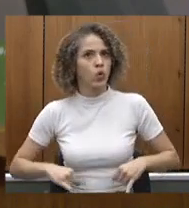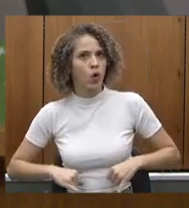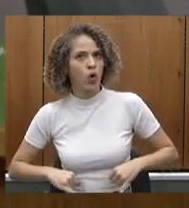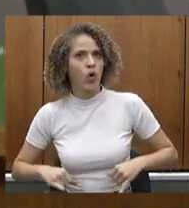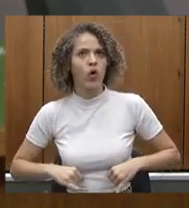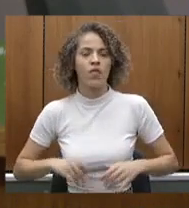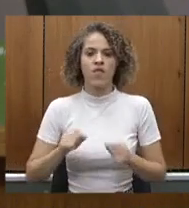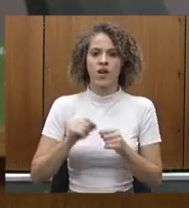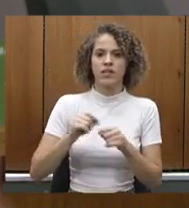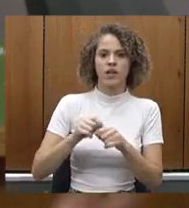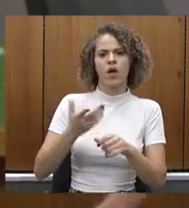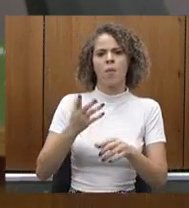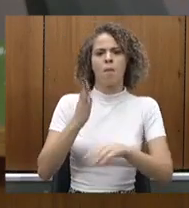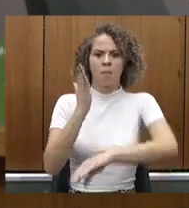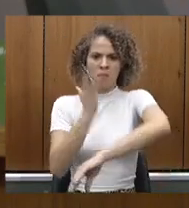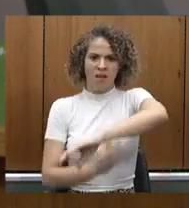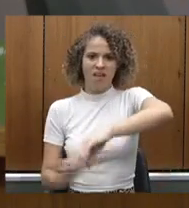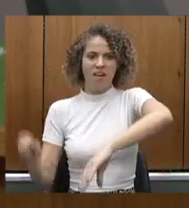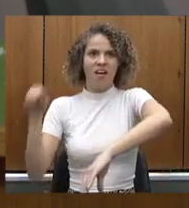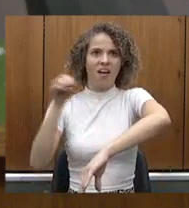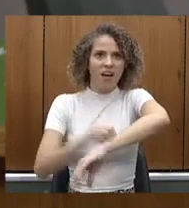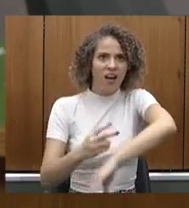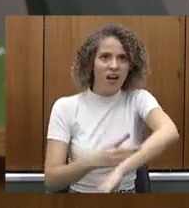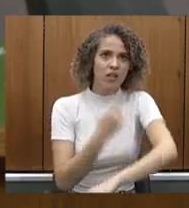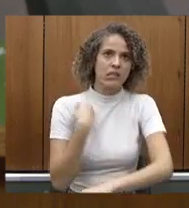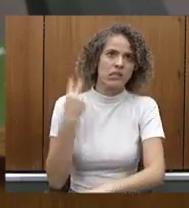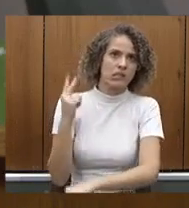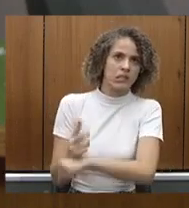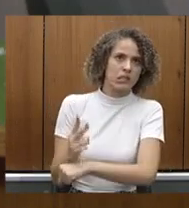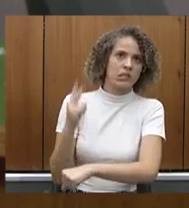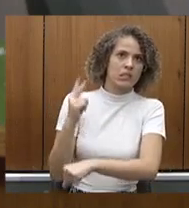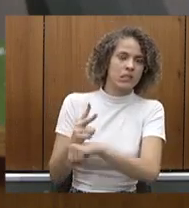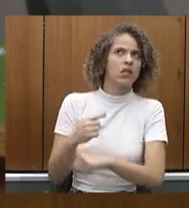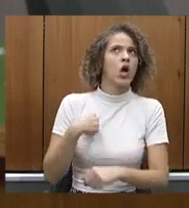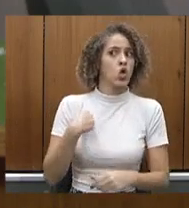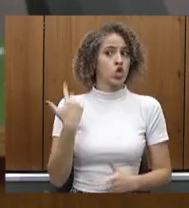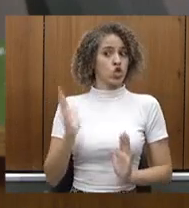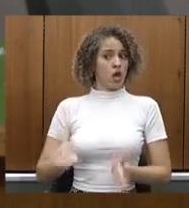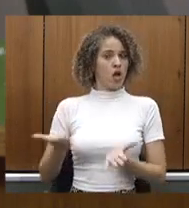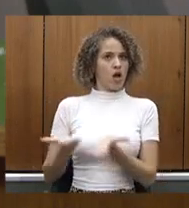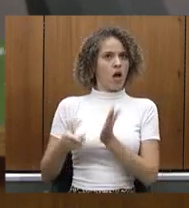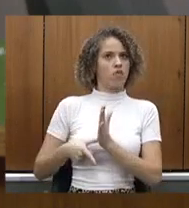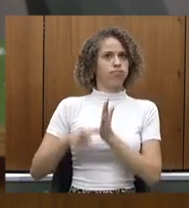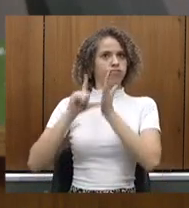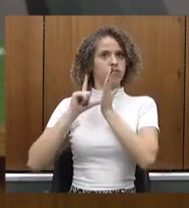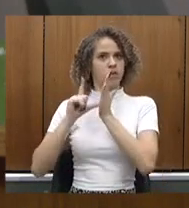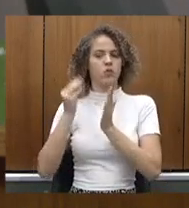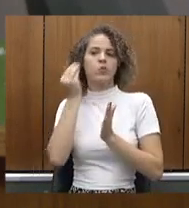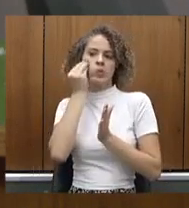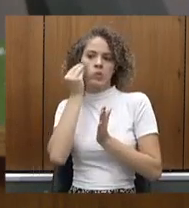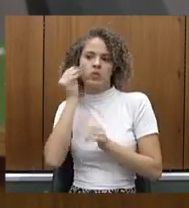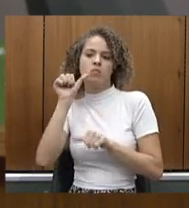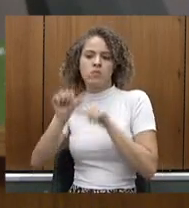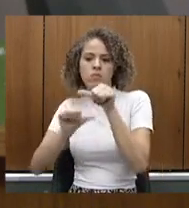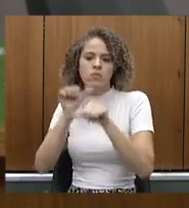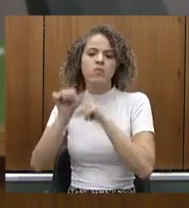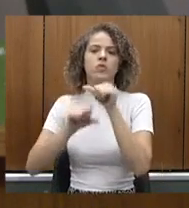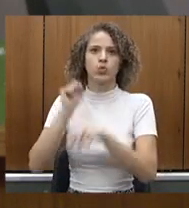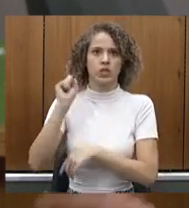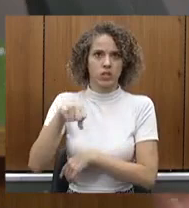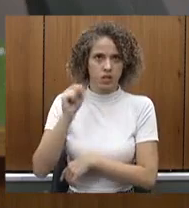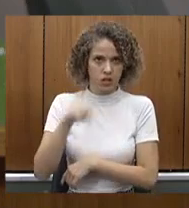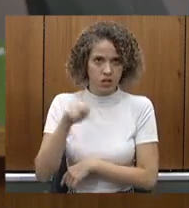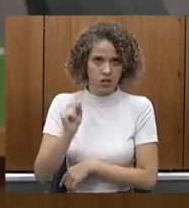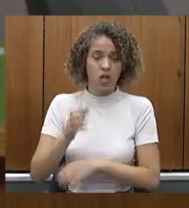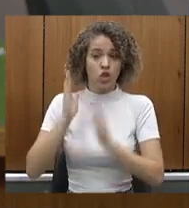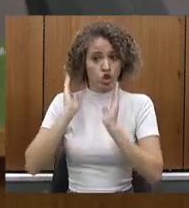uma prótese, aguardando uma cirurgia por muito tempo. Então, nós estamos conseguindo mudar a forma de se fazer.